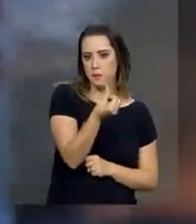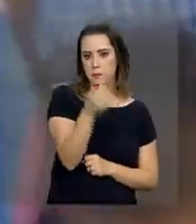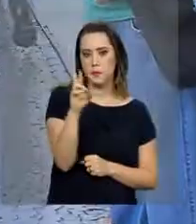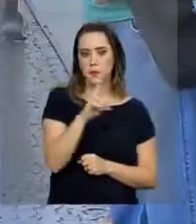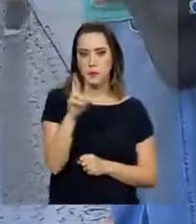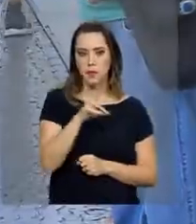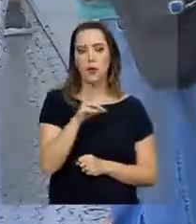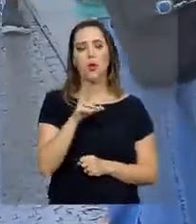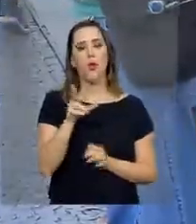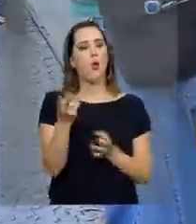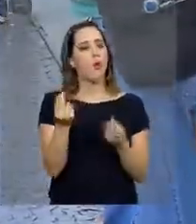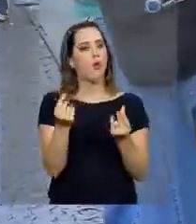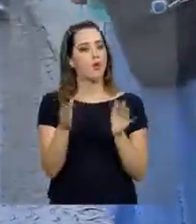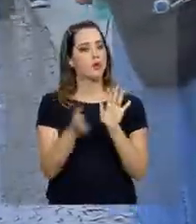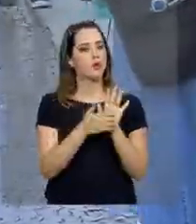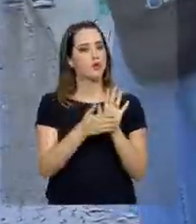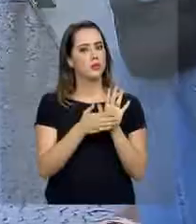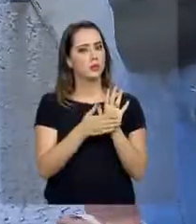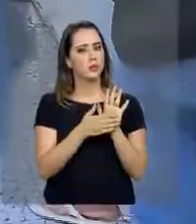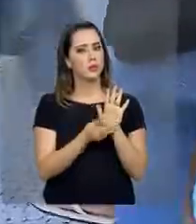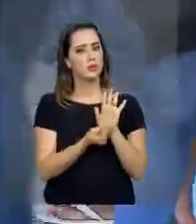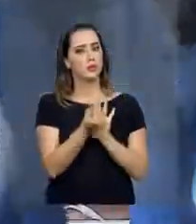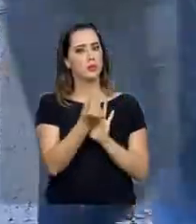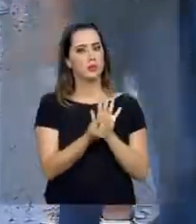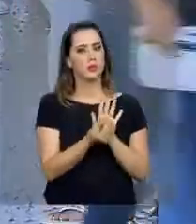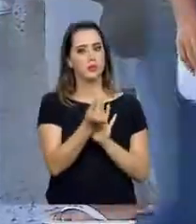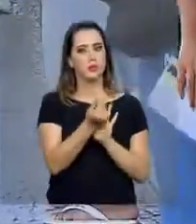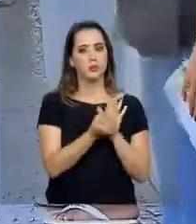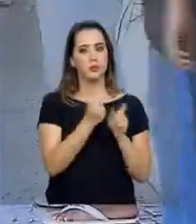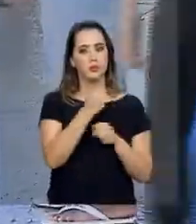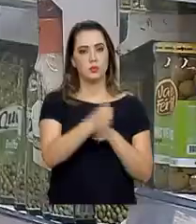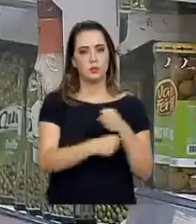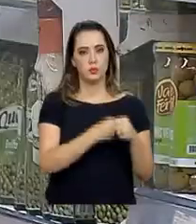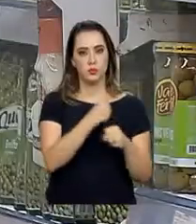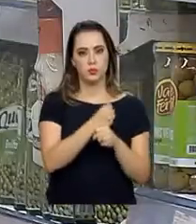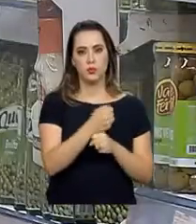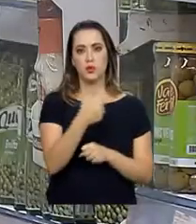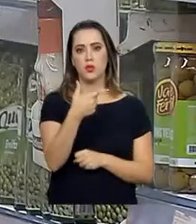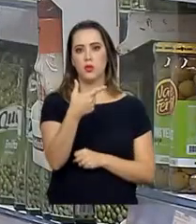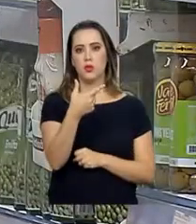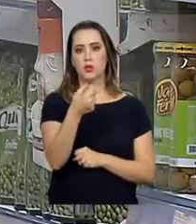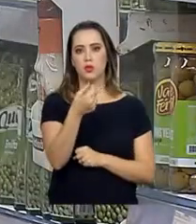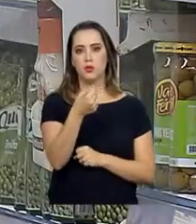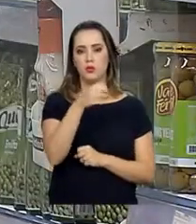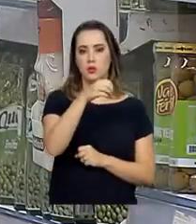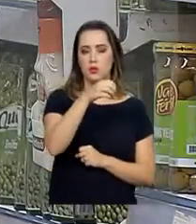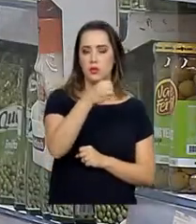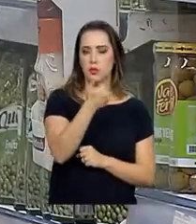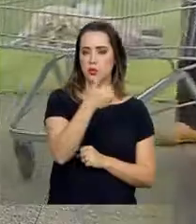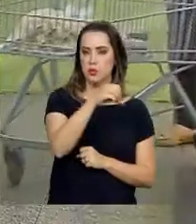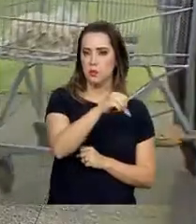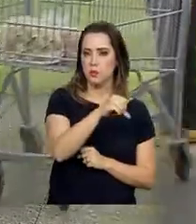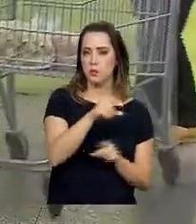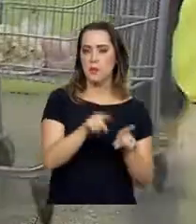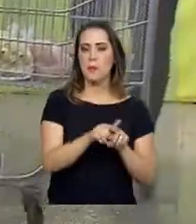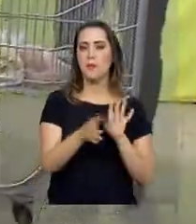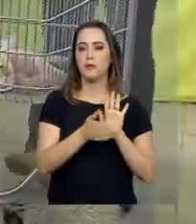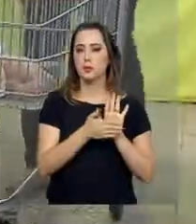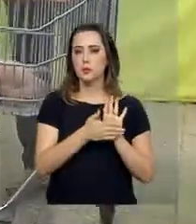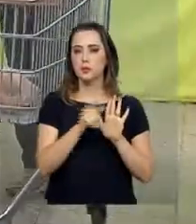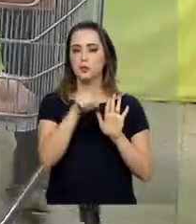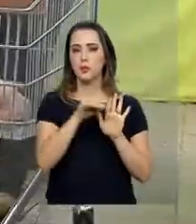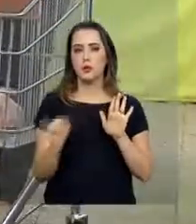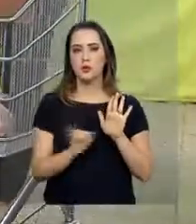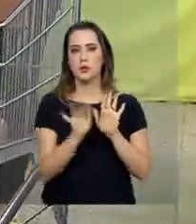valor está na proposta de orçamento da União de 2019, a LOA. A proposta também prevê para o ano que vem a